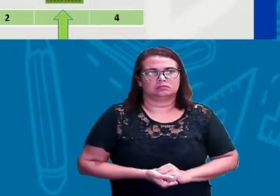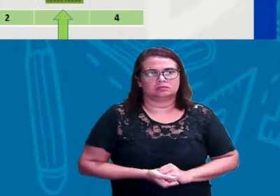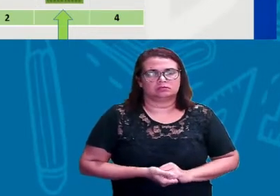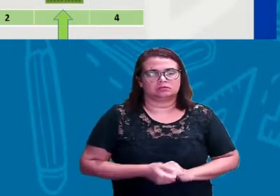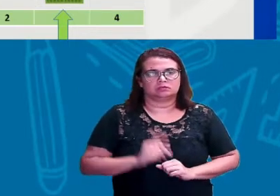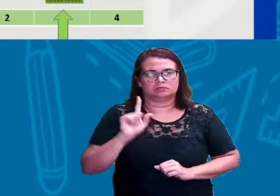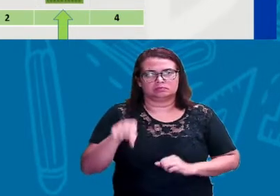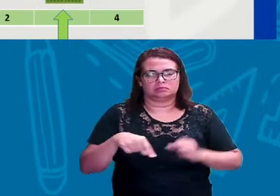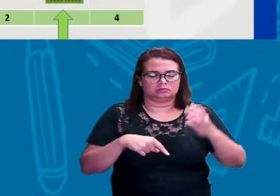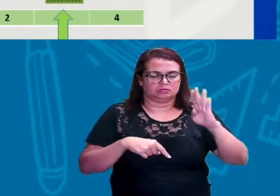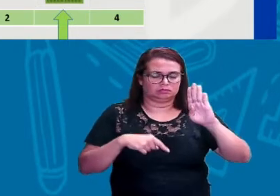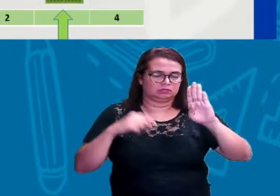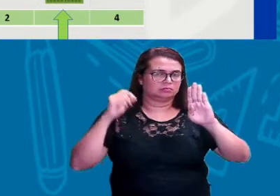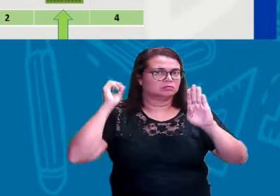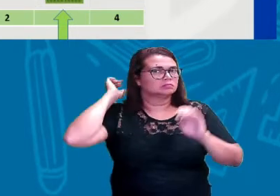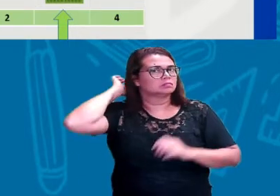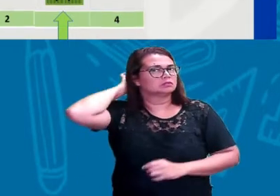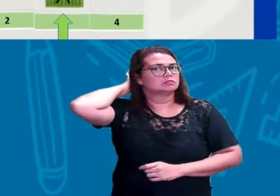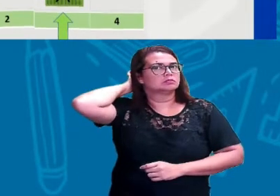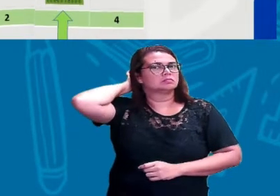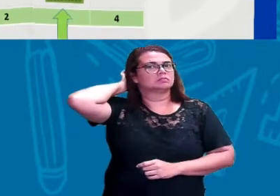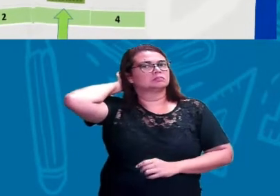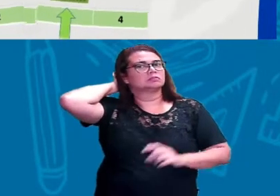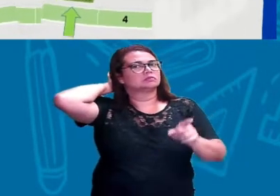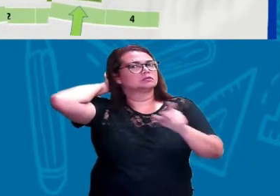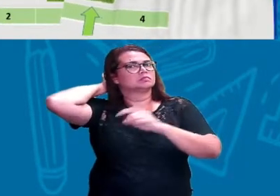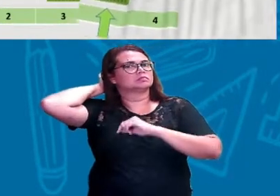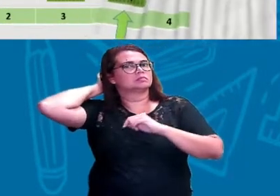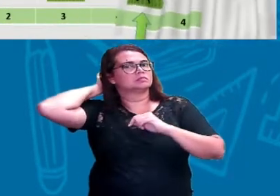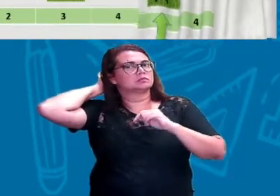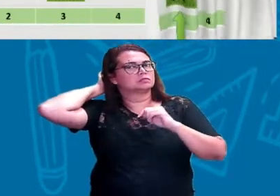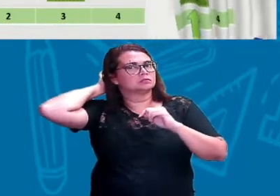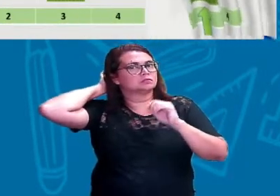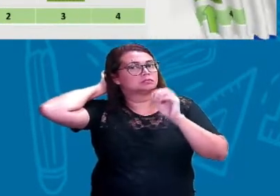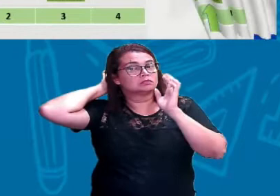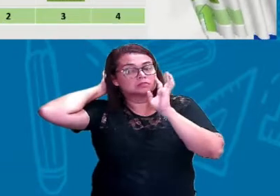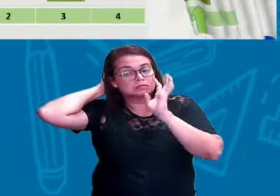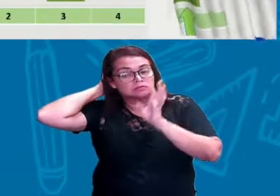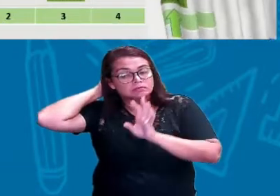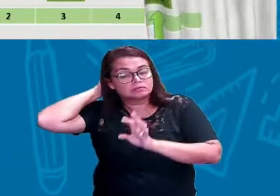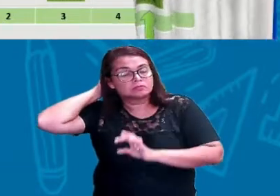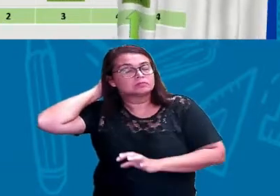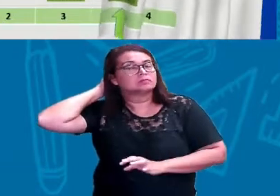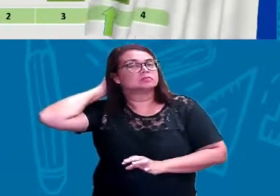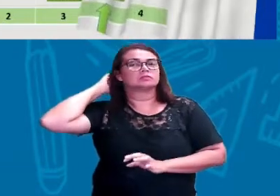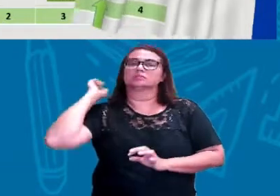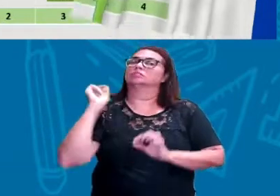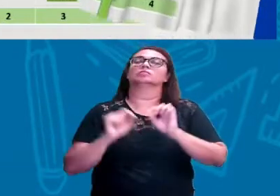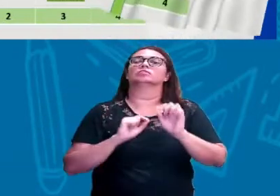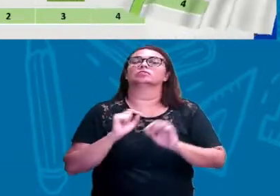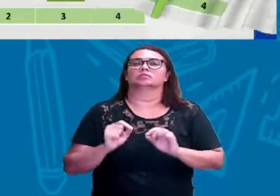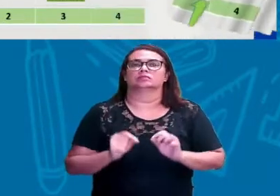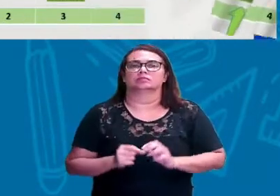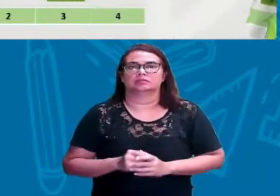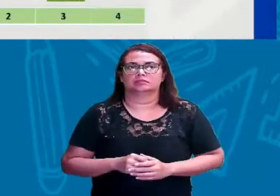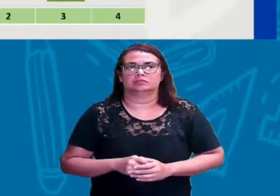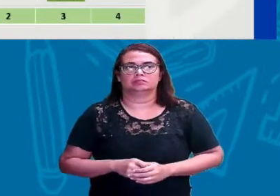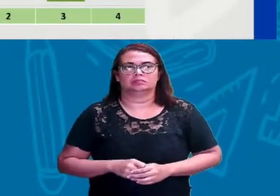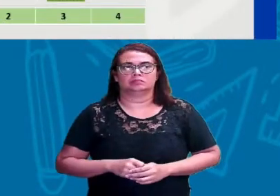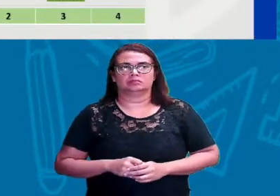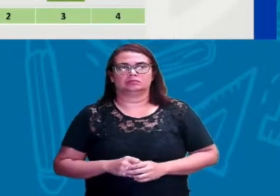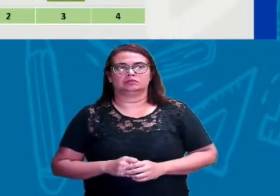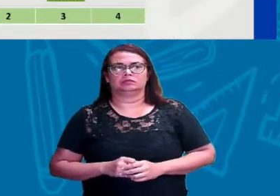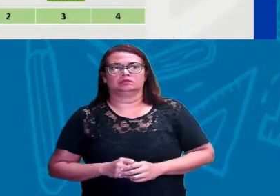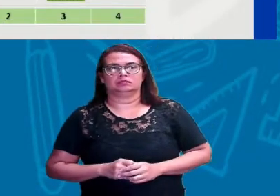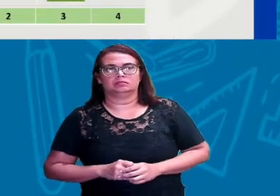B. Presta bem atenção aí à letra B. O é que ele vem pedindo? Gente, presta